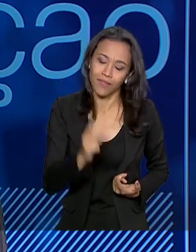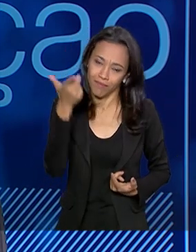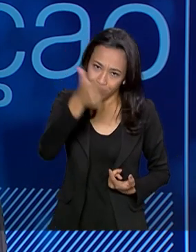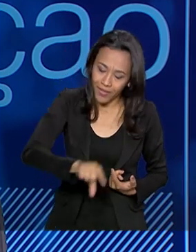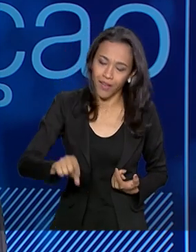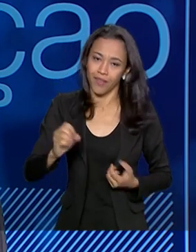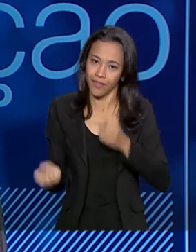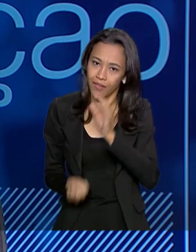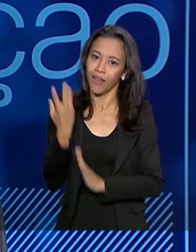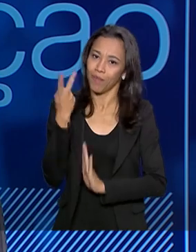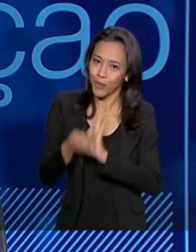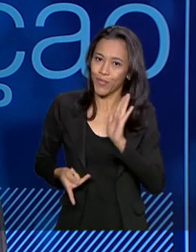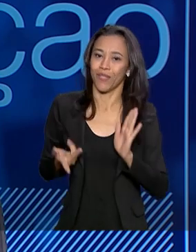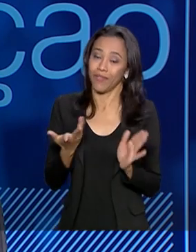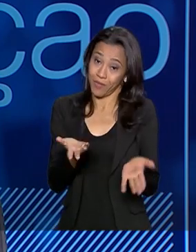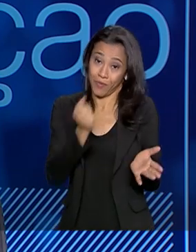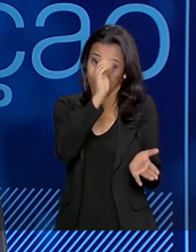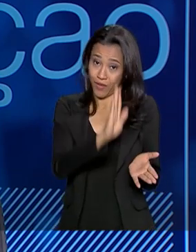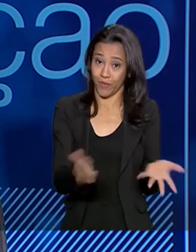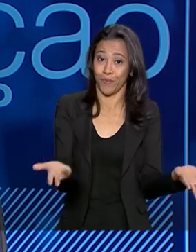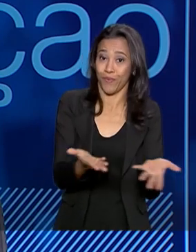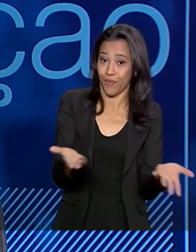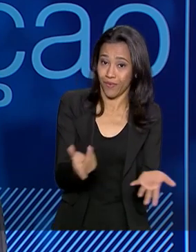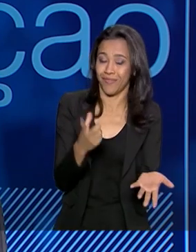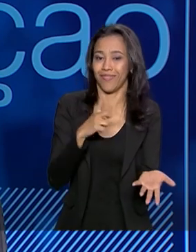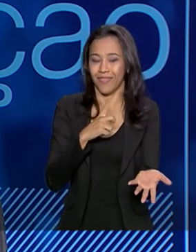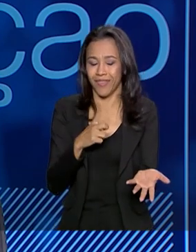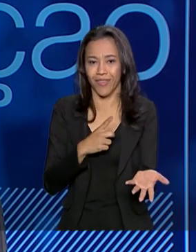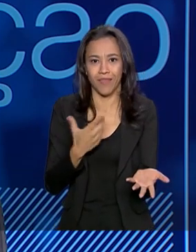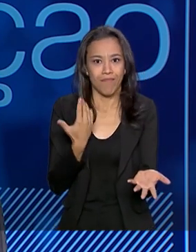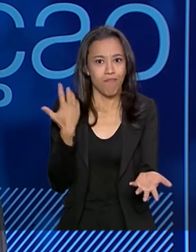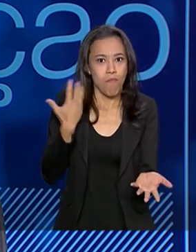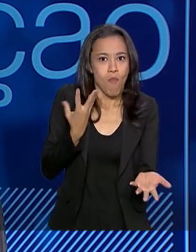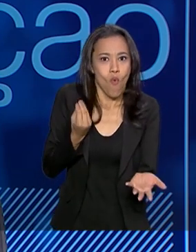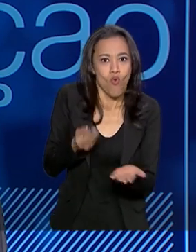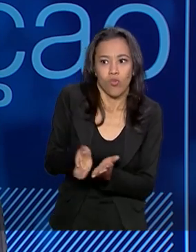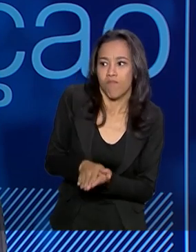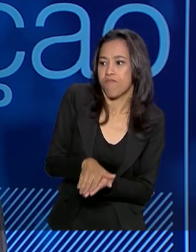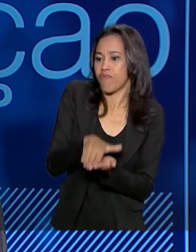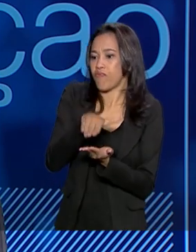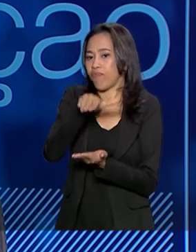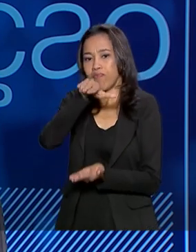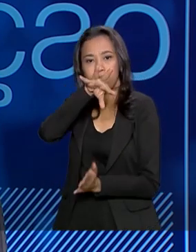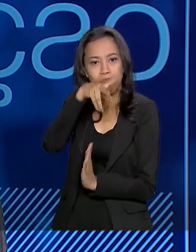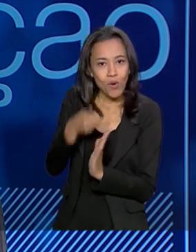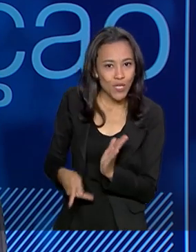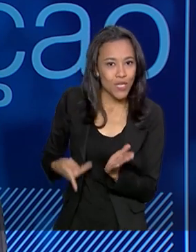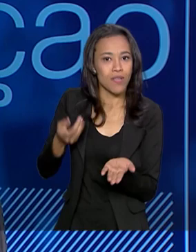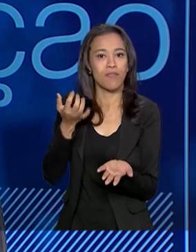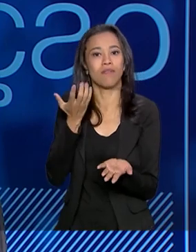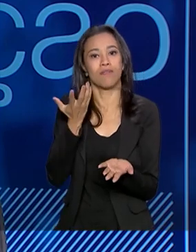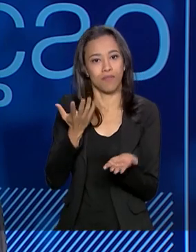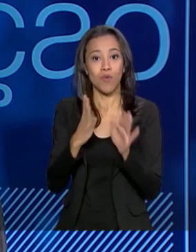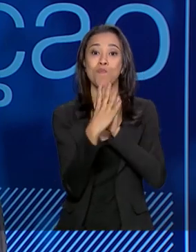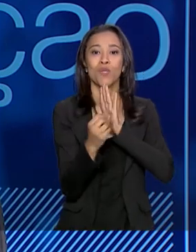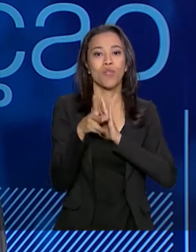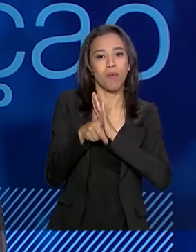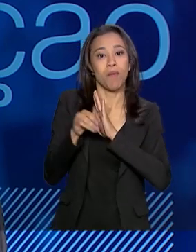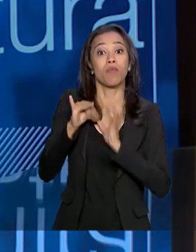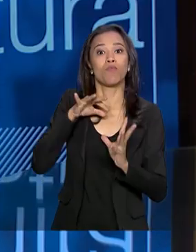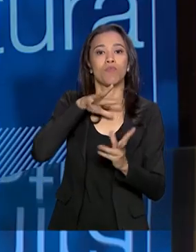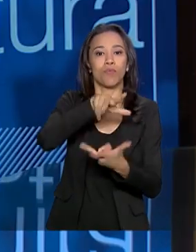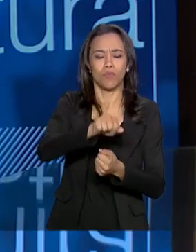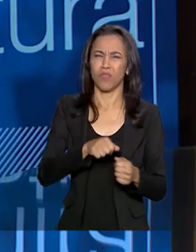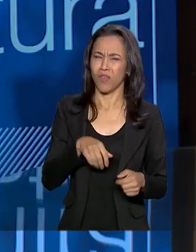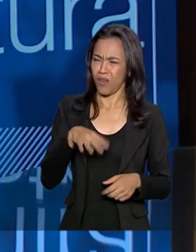mais projetos. Acho que o Brasil se beneficia hoje de ter provavelmente a maior carteira de concessões e PPPs do mundo. Eu já ouvi o